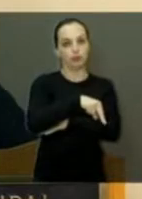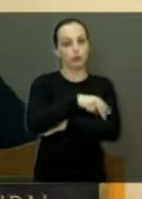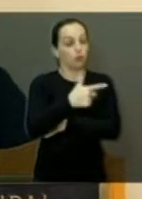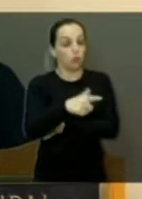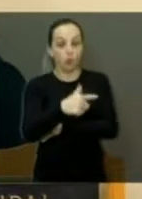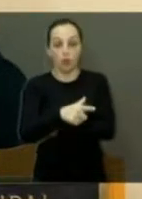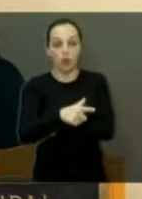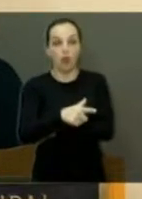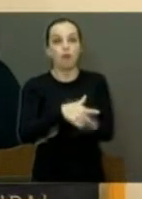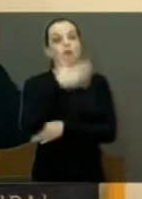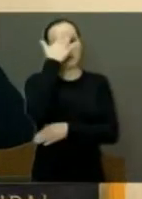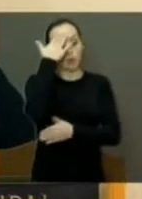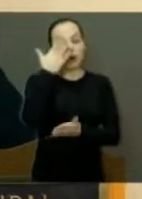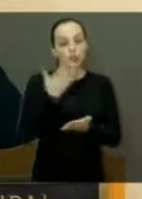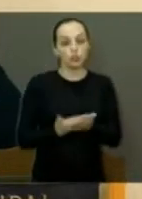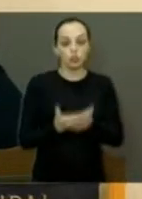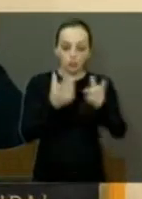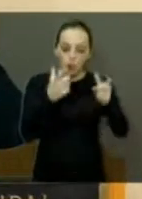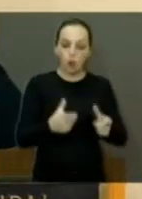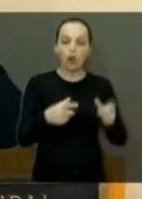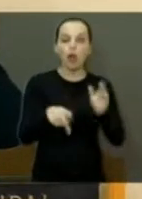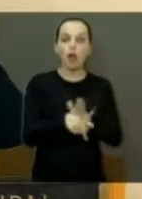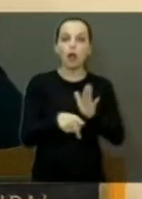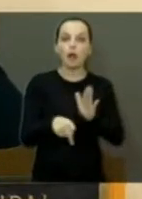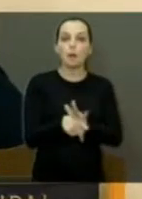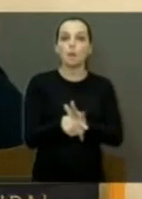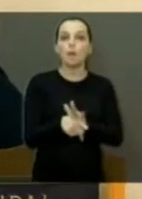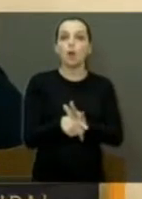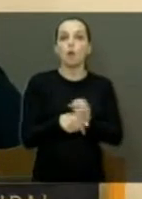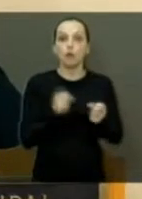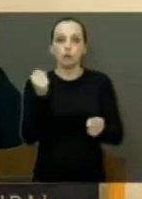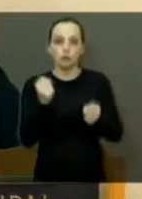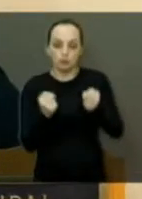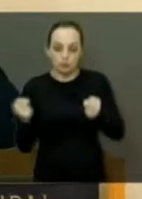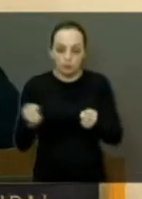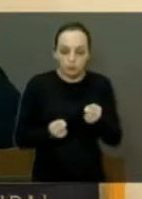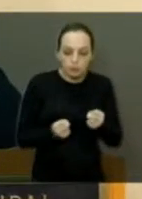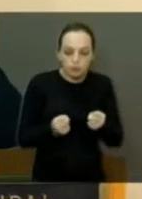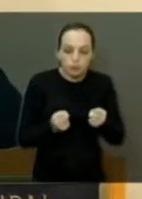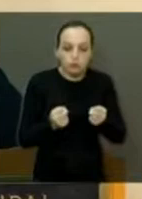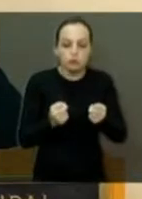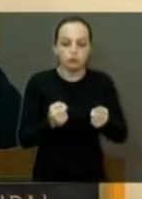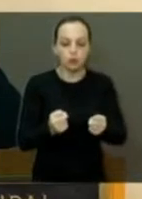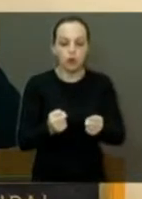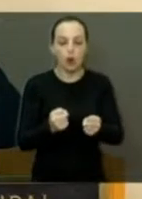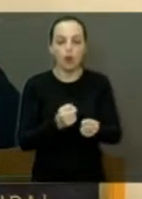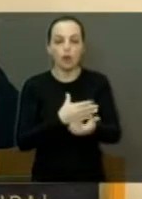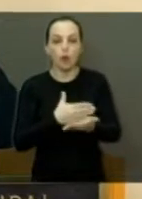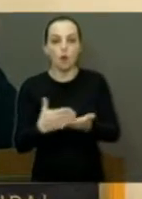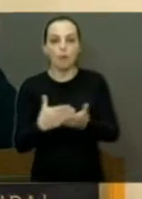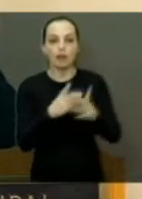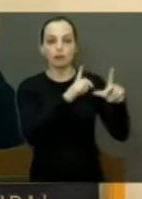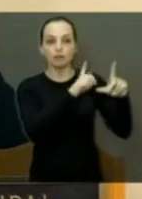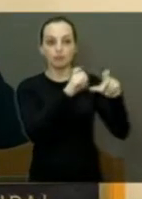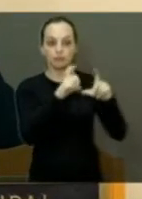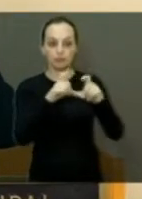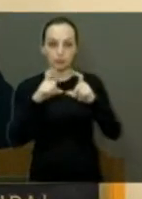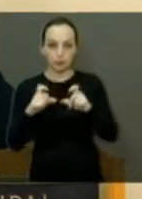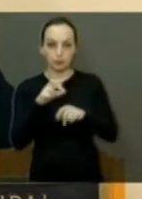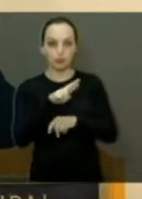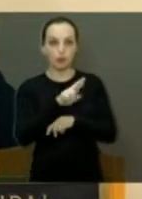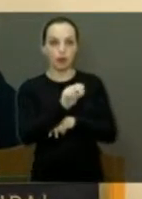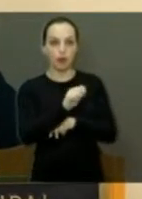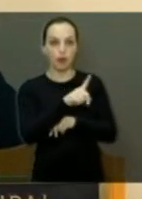Eu acredito que naquele local, quando o veículo passa pela faixa de pedestre, começa a ser fotografado. Então, se tiver